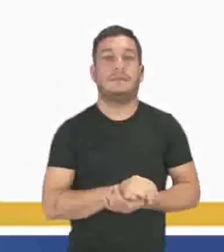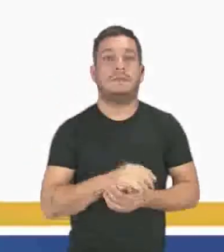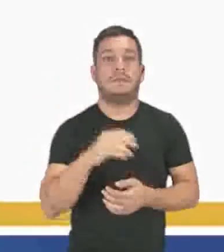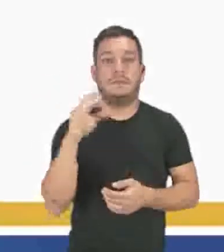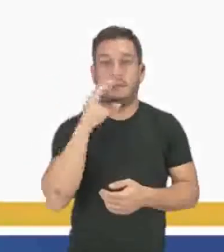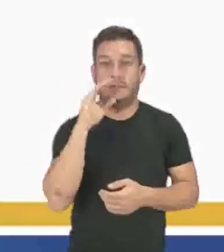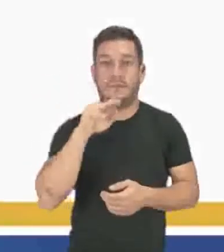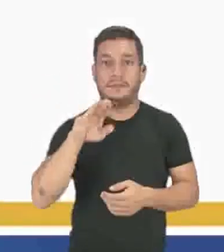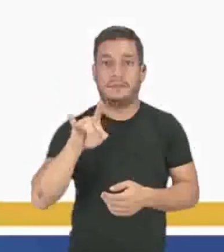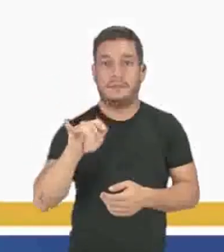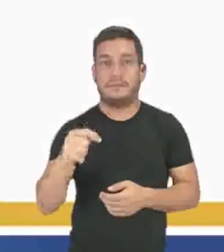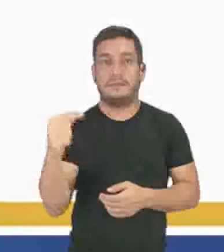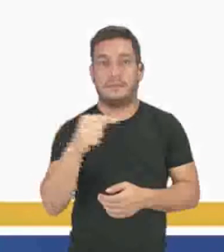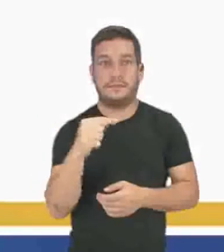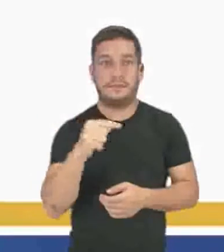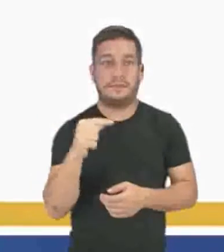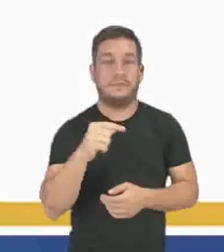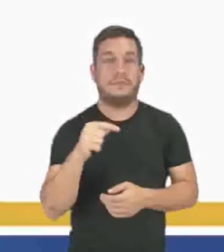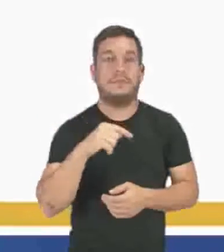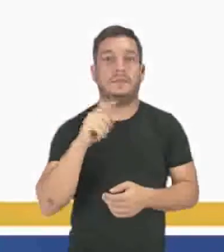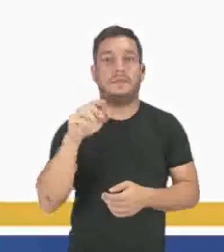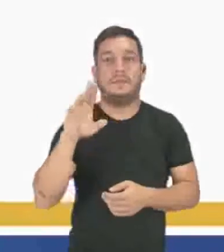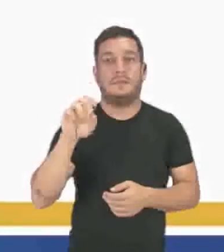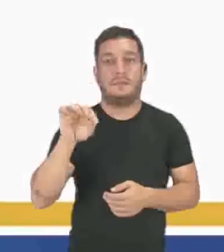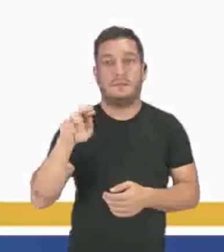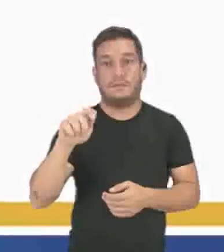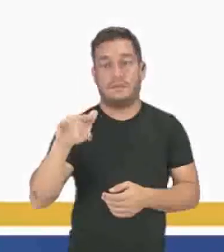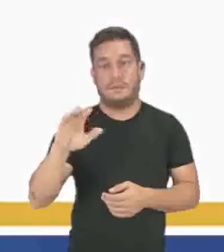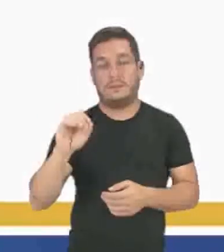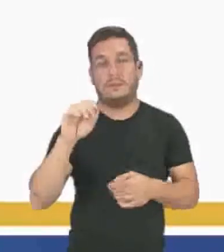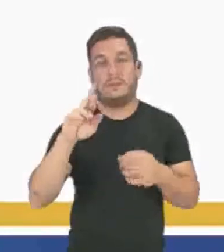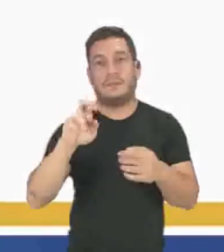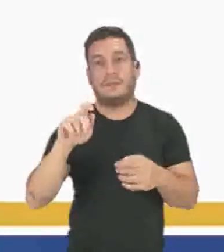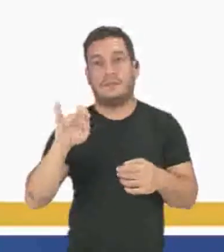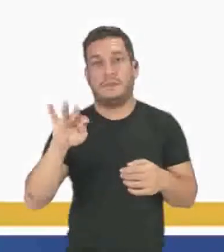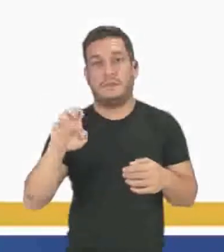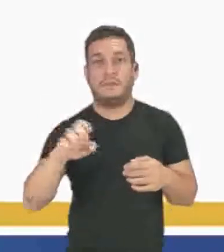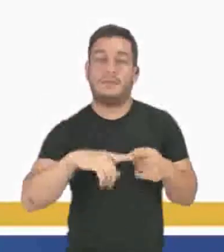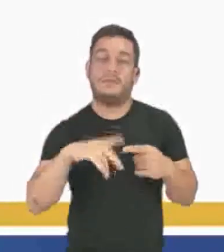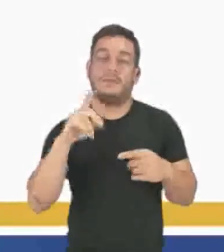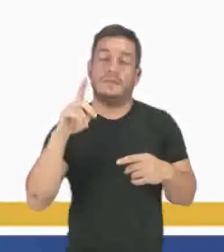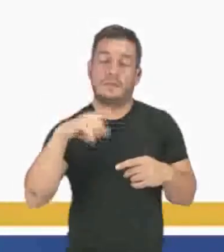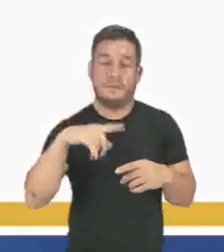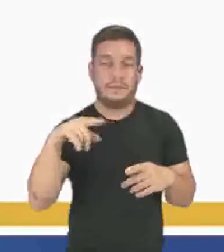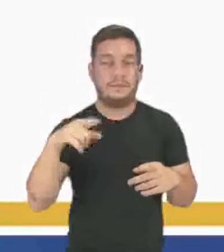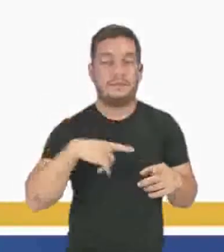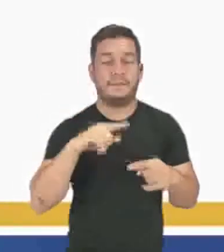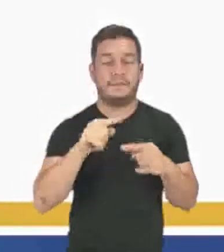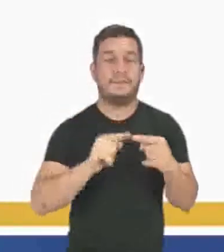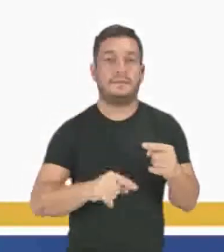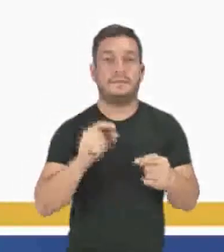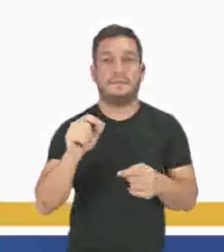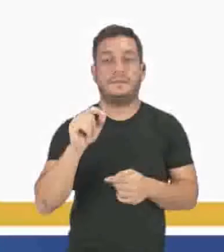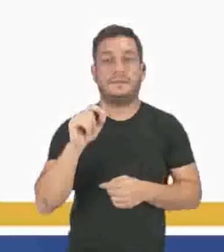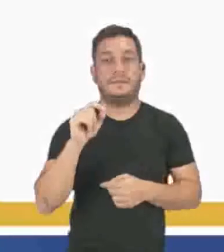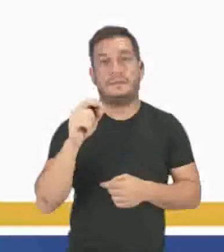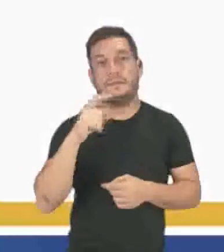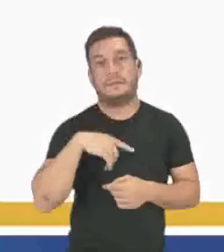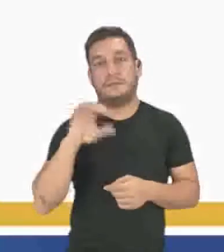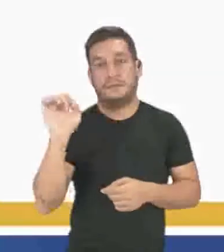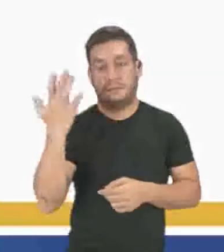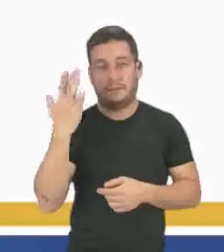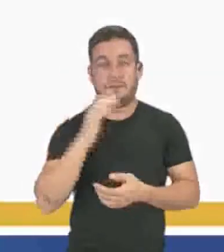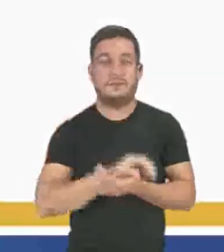média menos a concentração dos reagentes, a variação, dividido pela variação de